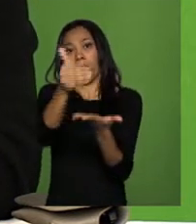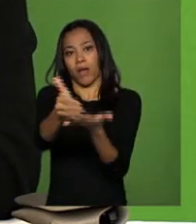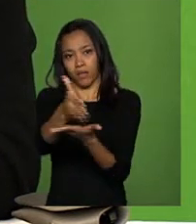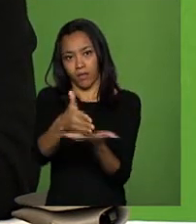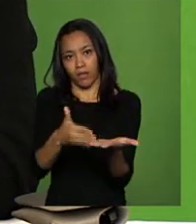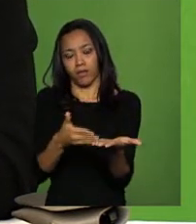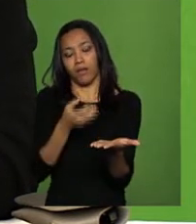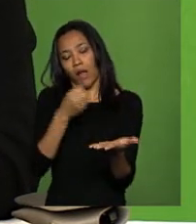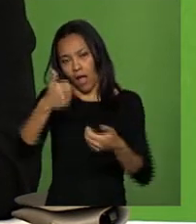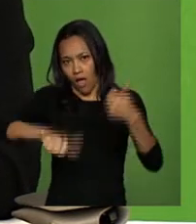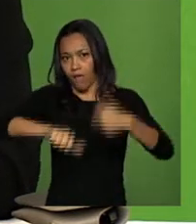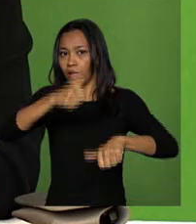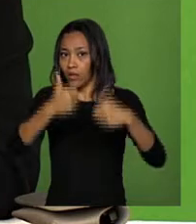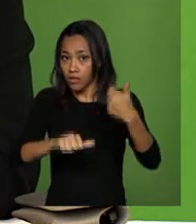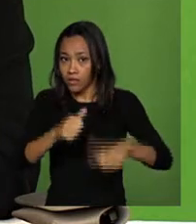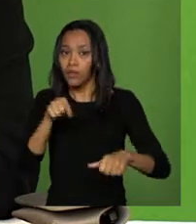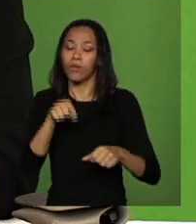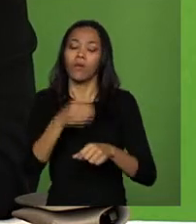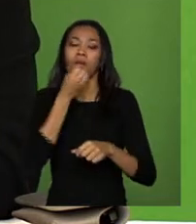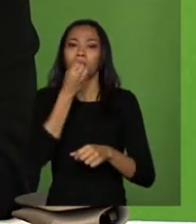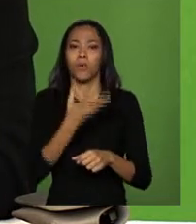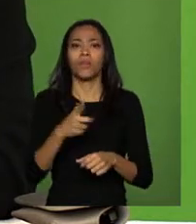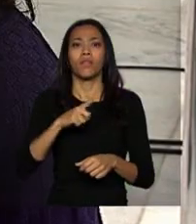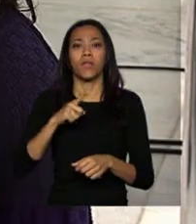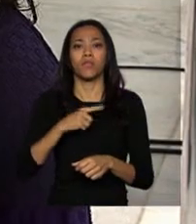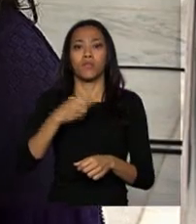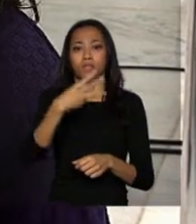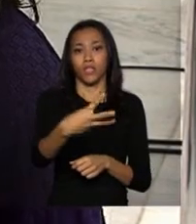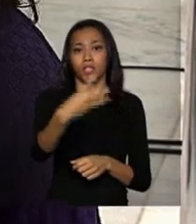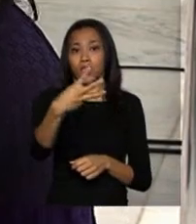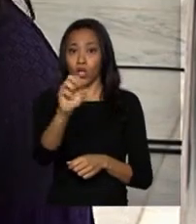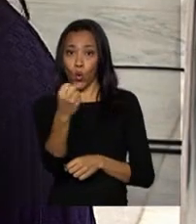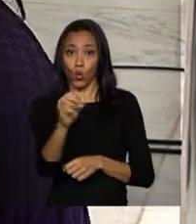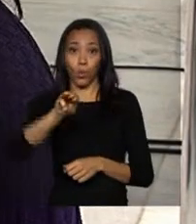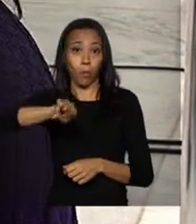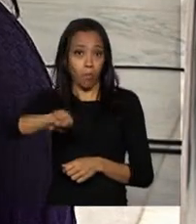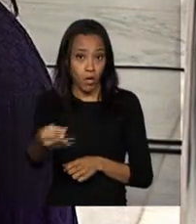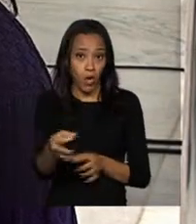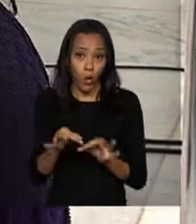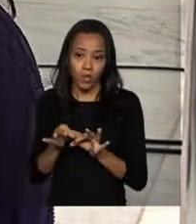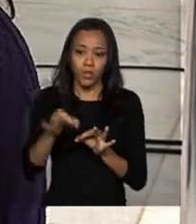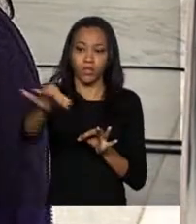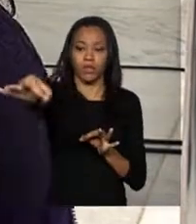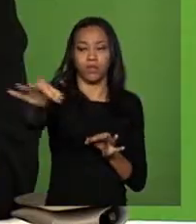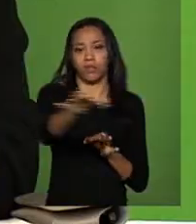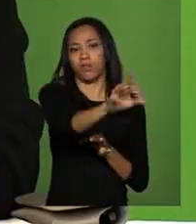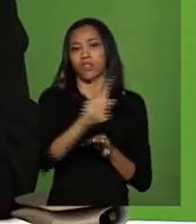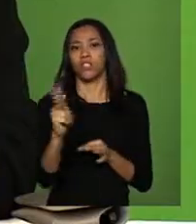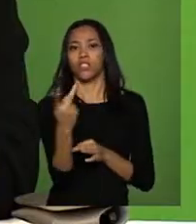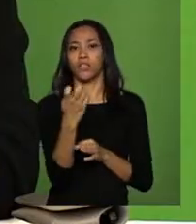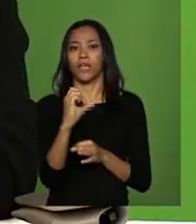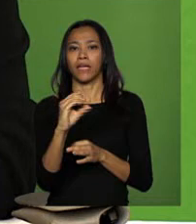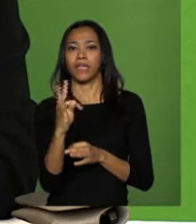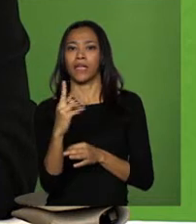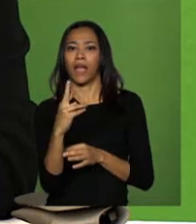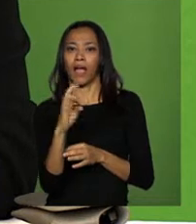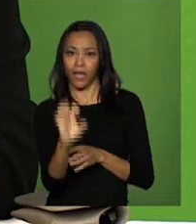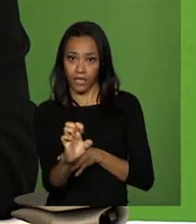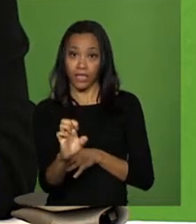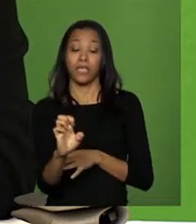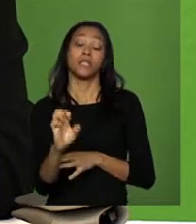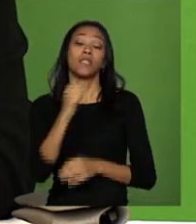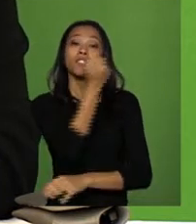balanço é bom, viu? Nós temos cerca de 38 milhões de hectares desses 196 de vegetação